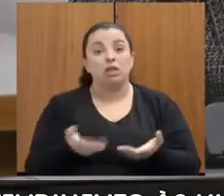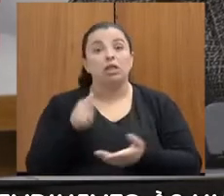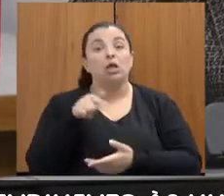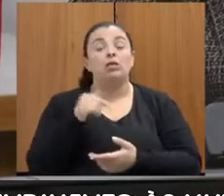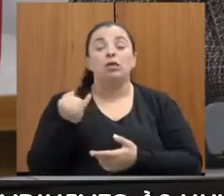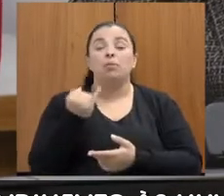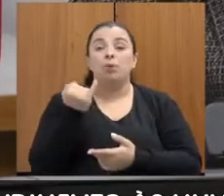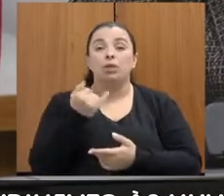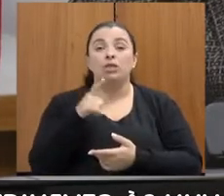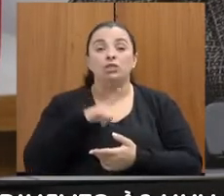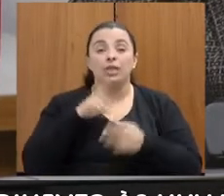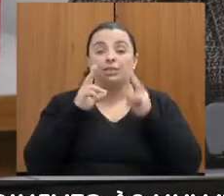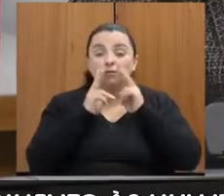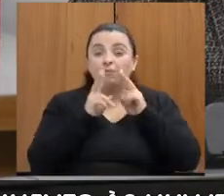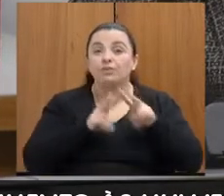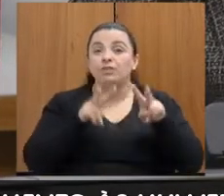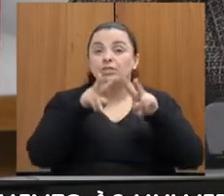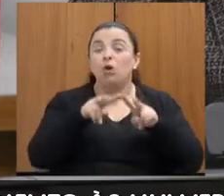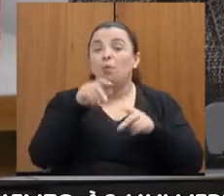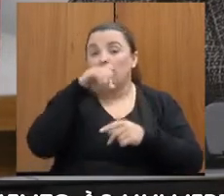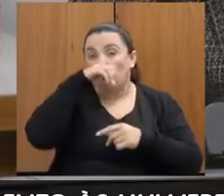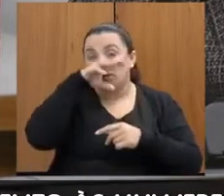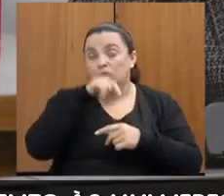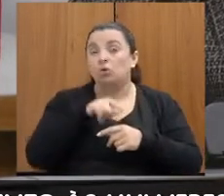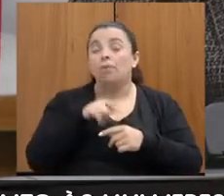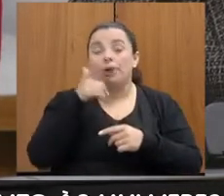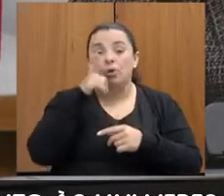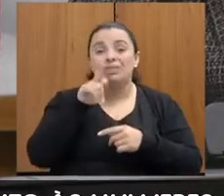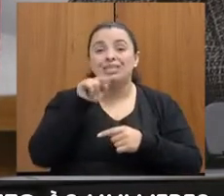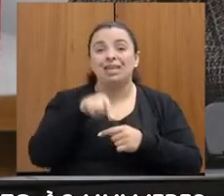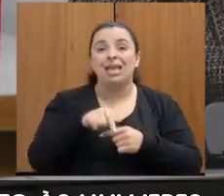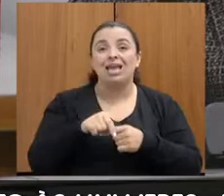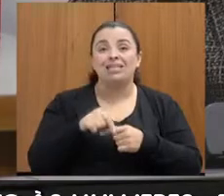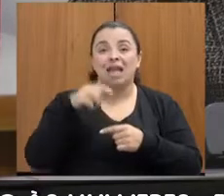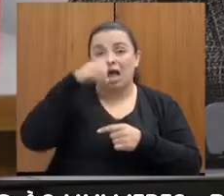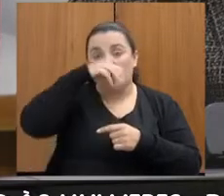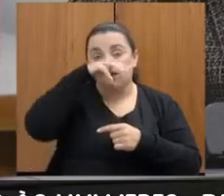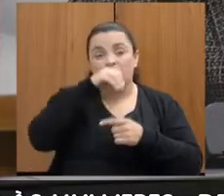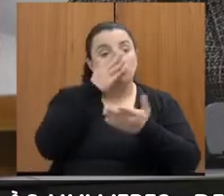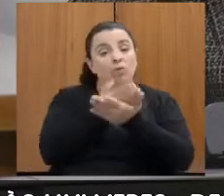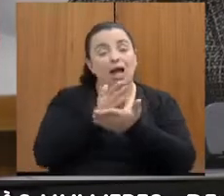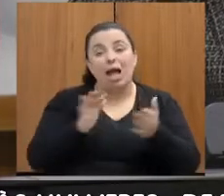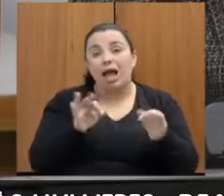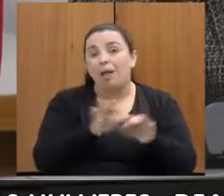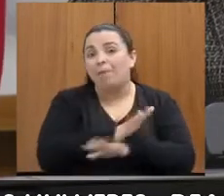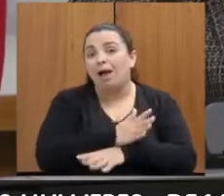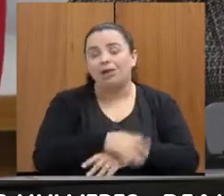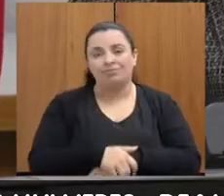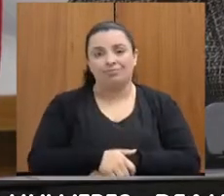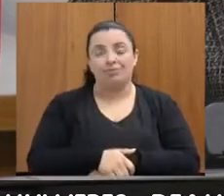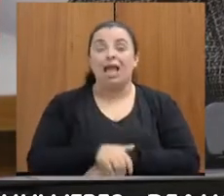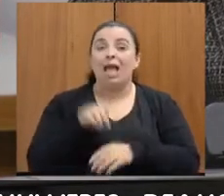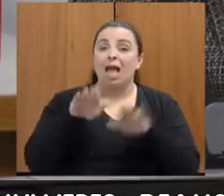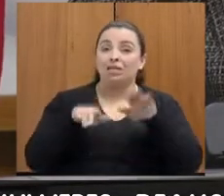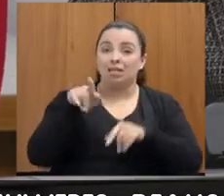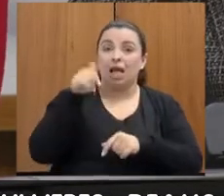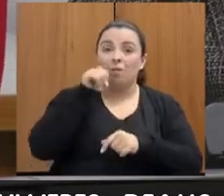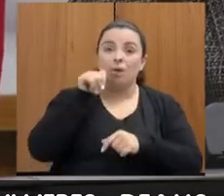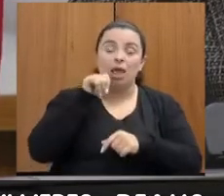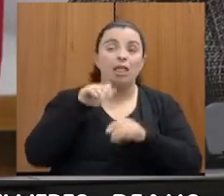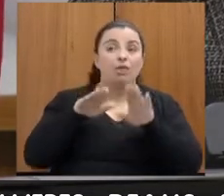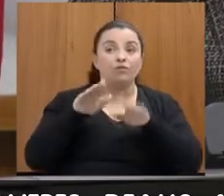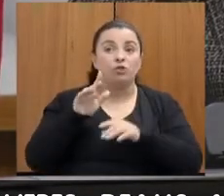a gente ter esse olhar para agressor também para quebrar esse ciclo. Porque a gente vê, às vezes, a mulher está com um homem, ela consegue sair do ciclo de violência de alguma